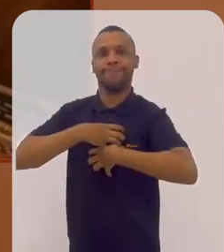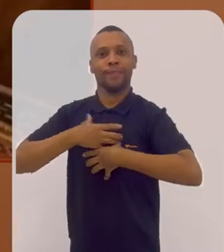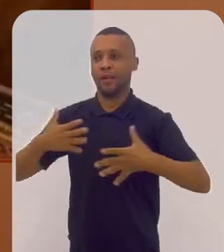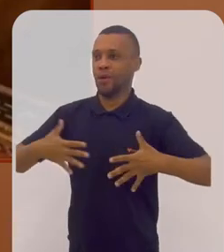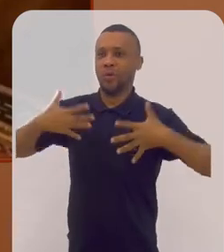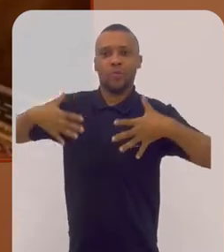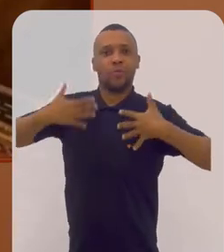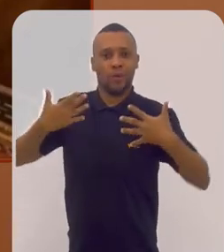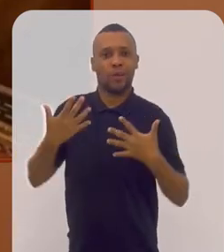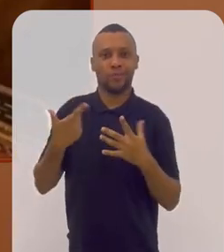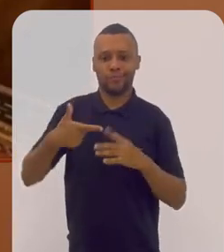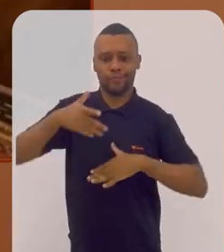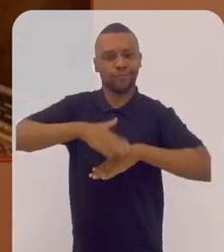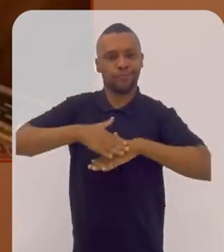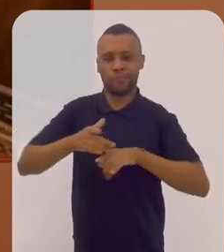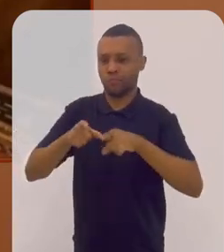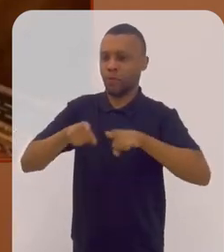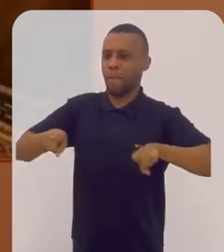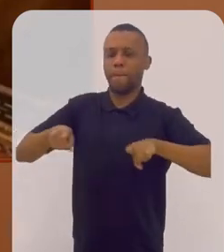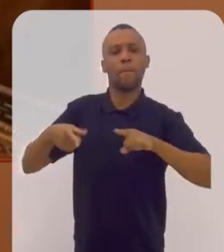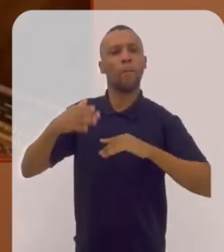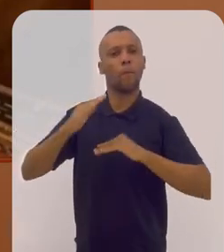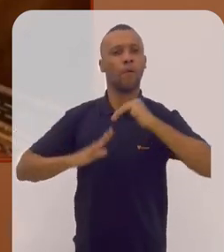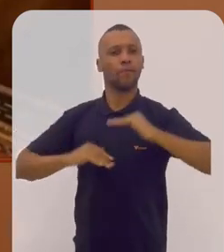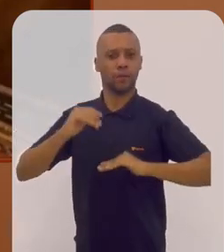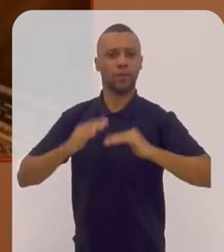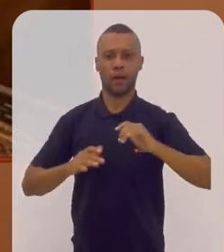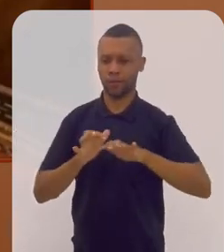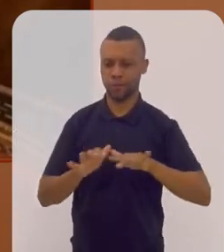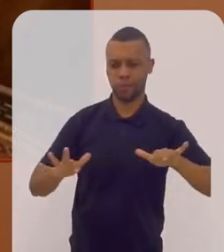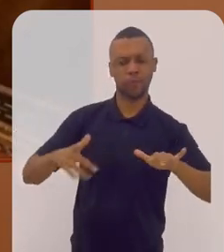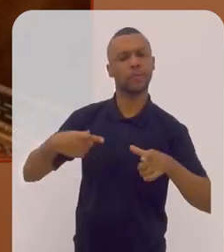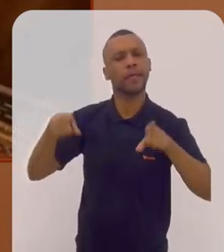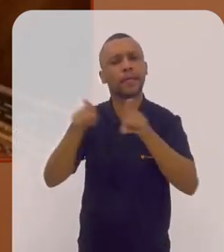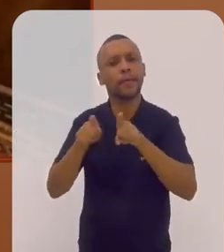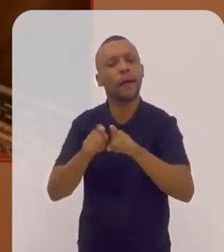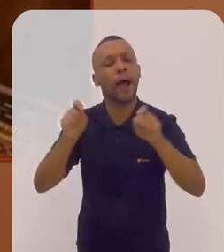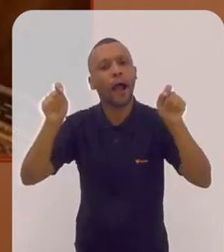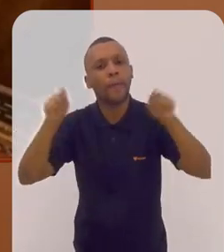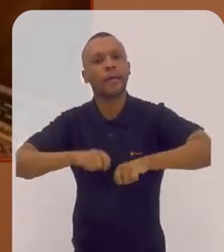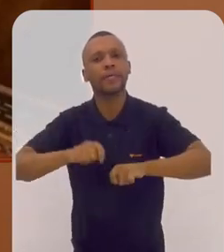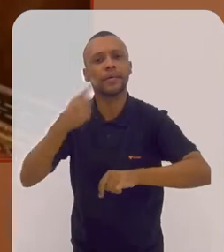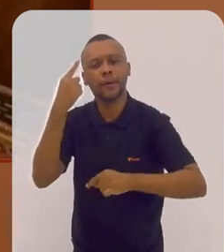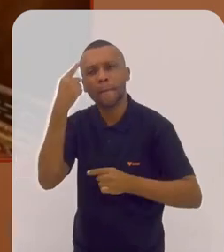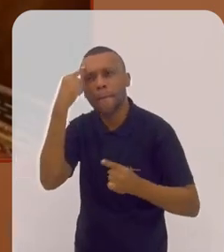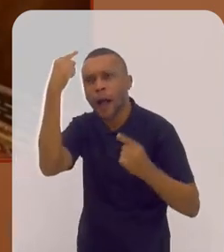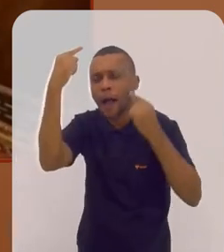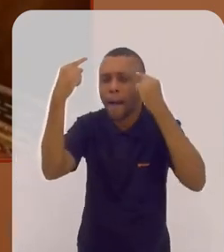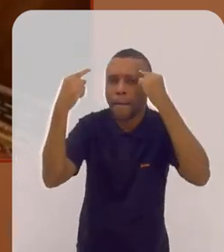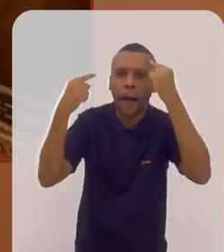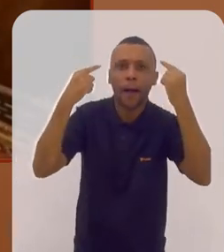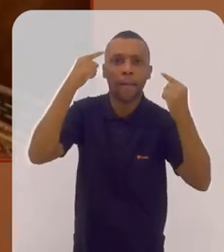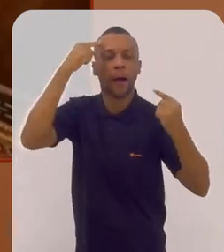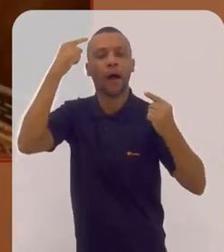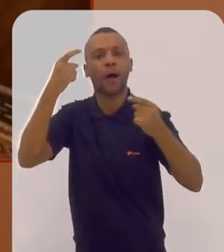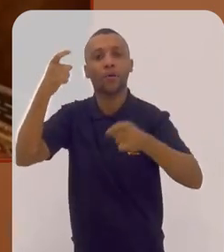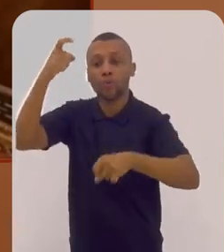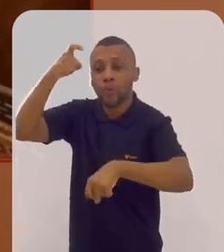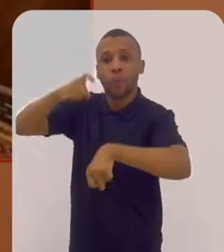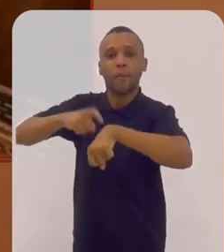muito estimulante para um músico, a gente ter também a capacidade de criar